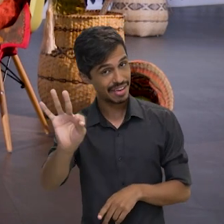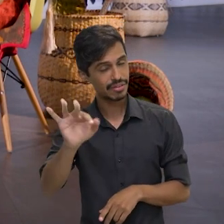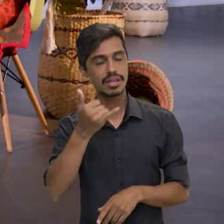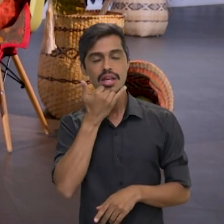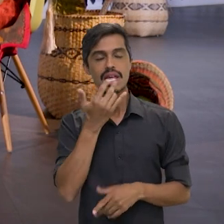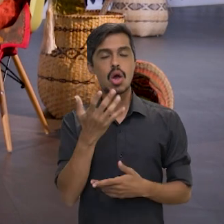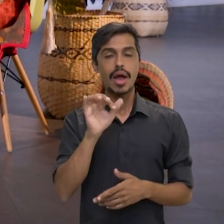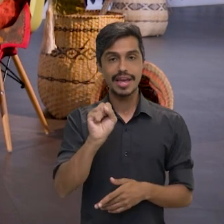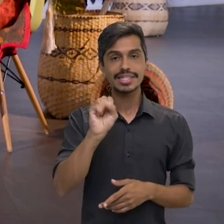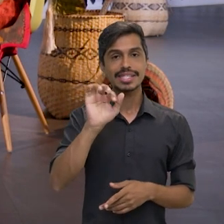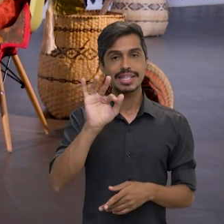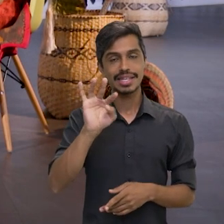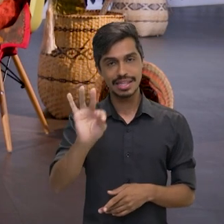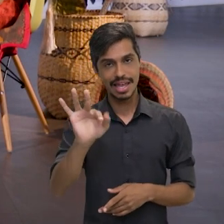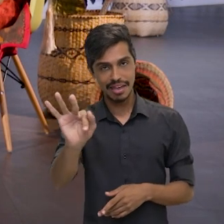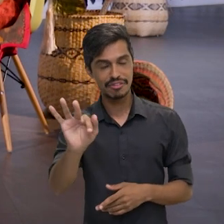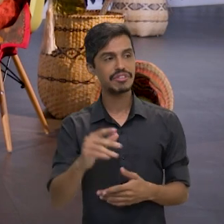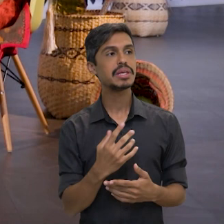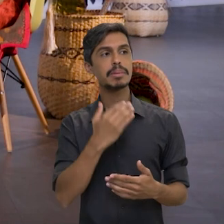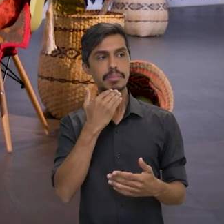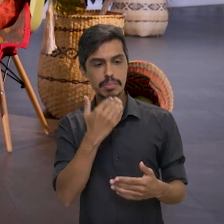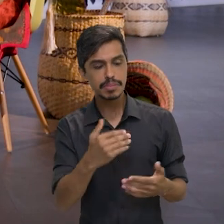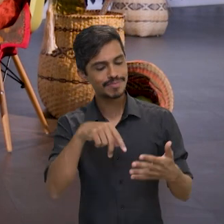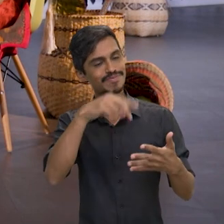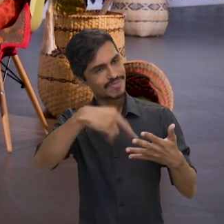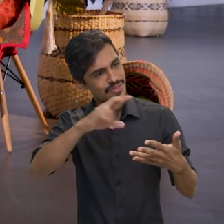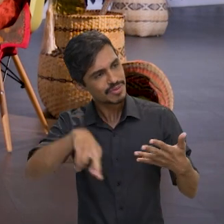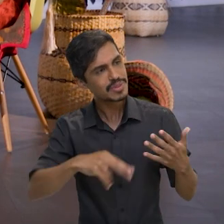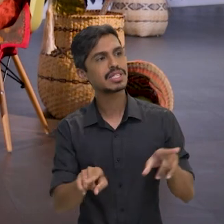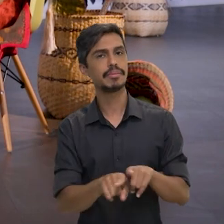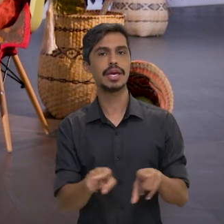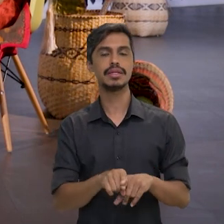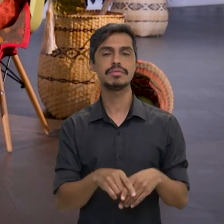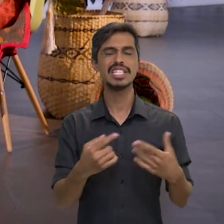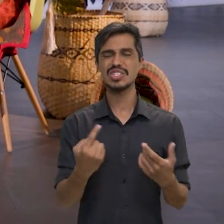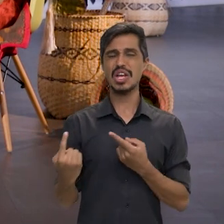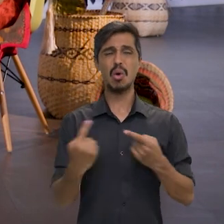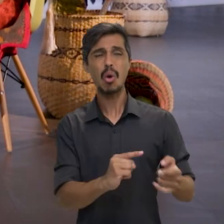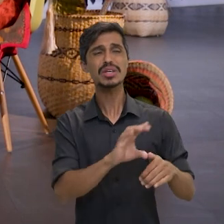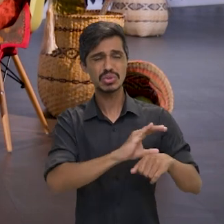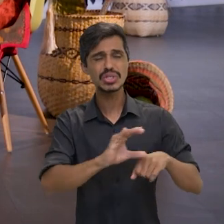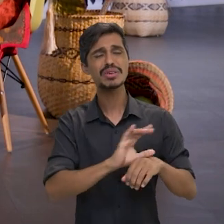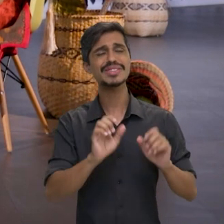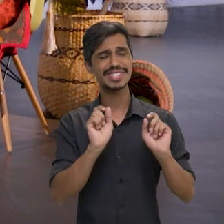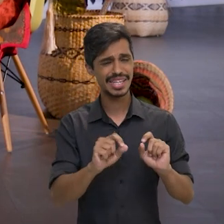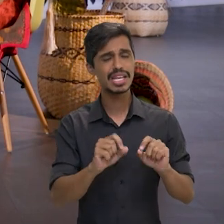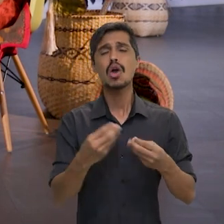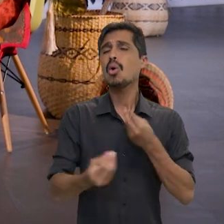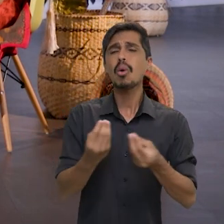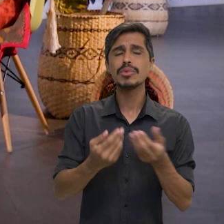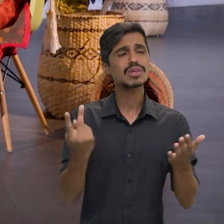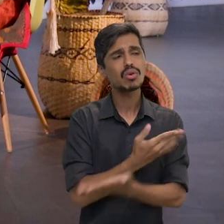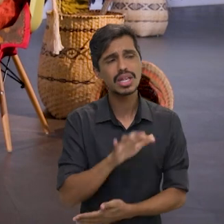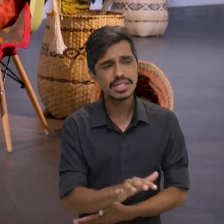defende que ele afronta os direitos indígenas, né? E assim como afronta a Constituição. Como ele pode afetar novas demarcações?